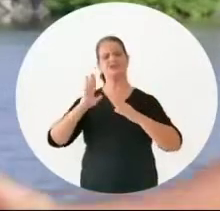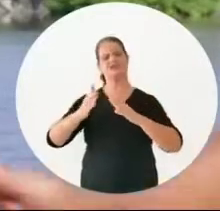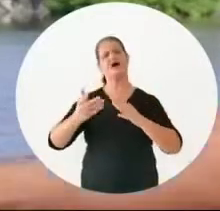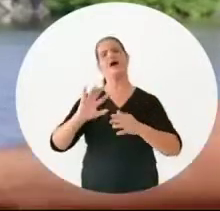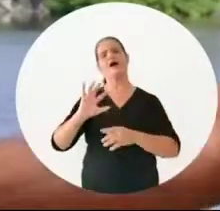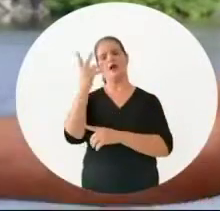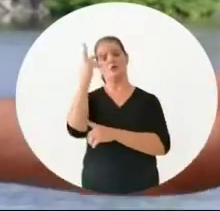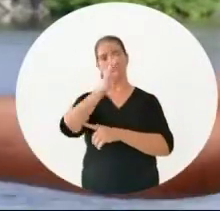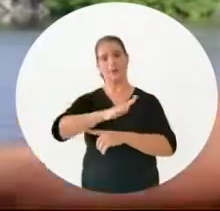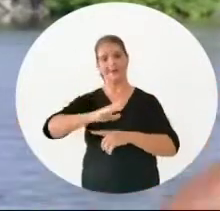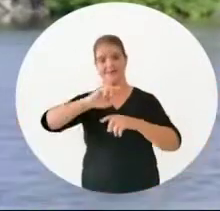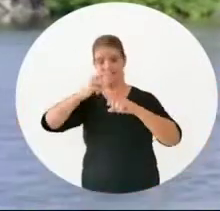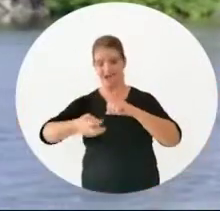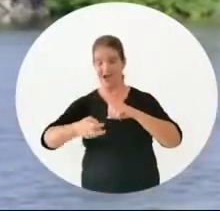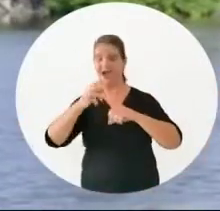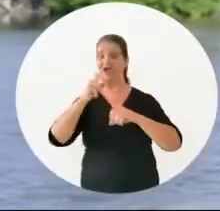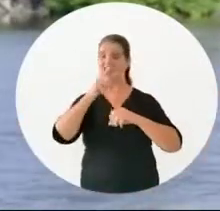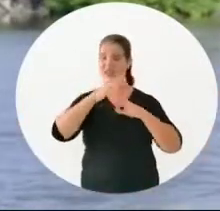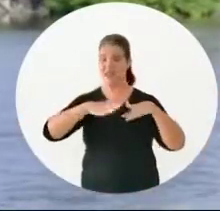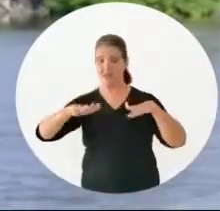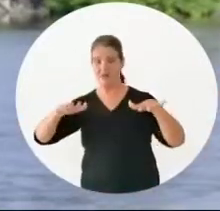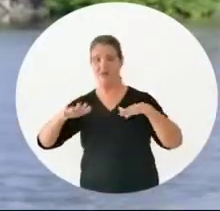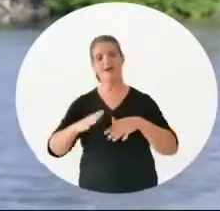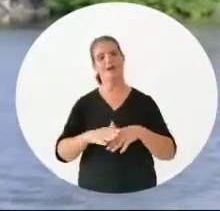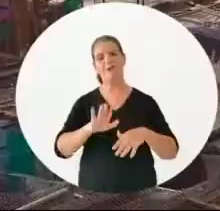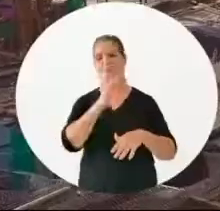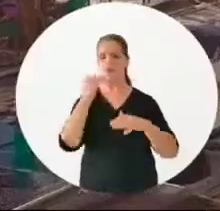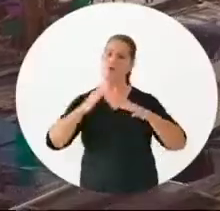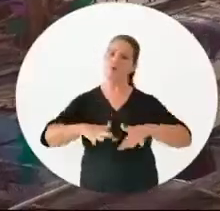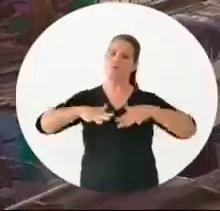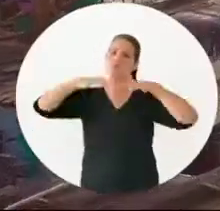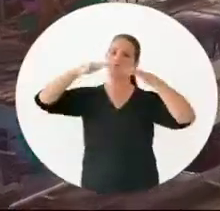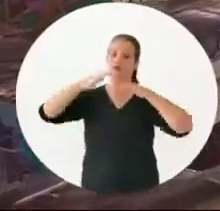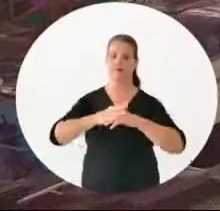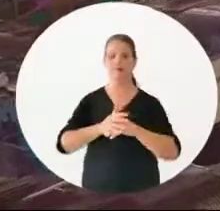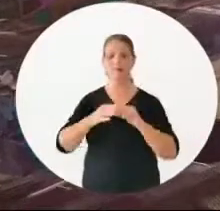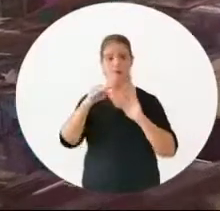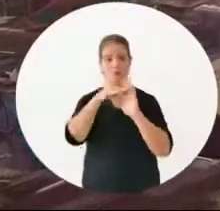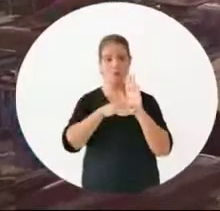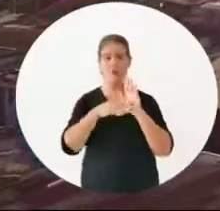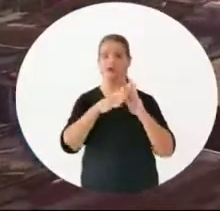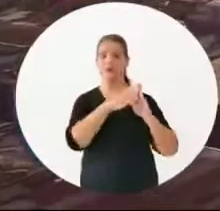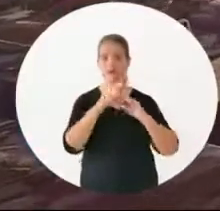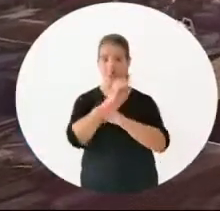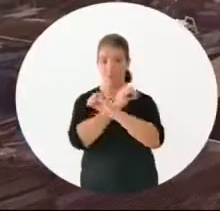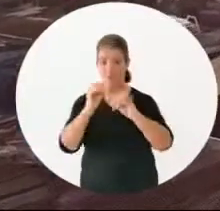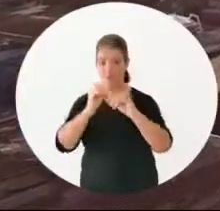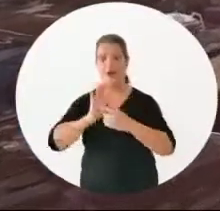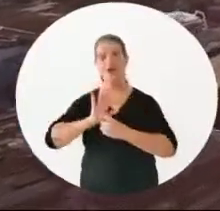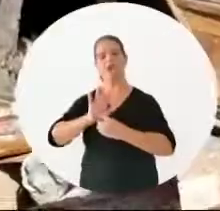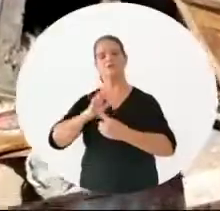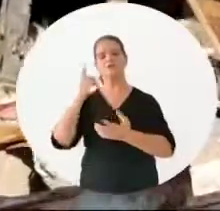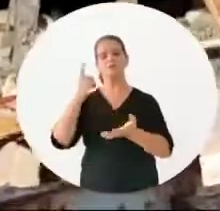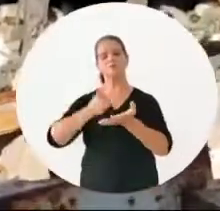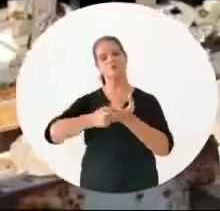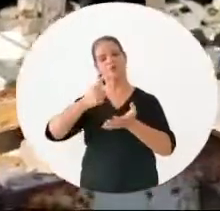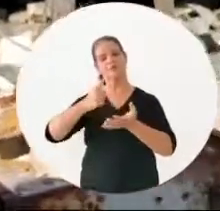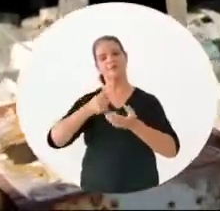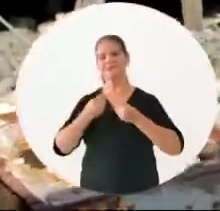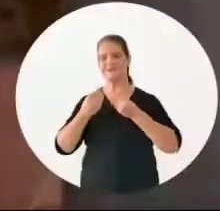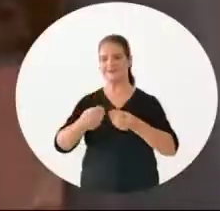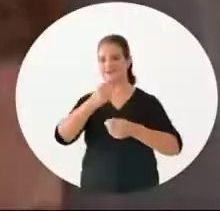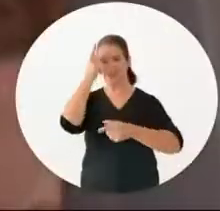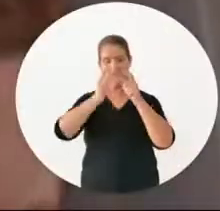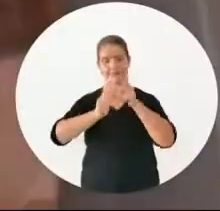criança cair dentro da maré Morrer afogada Com o programa Palafita Zero, nós assumimos o compromisso De dar às pessoas